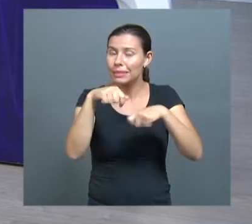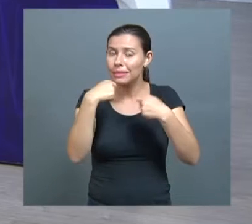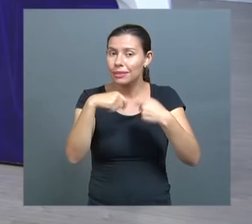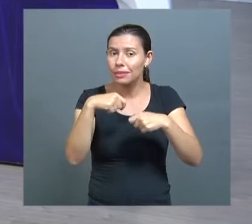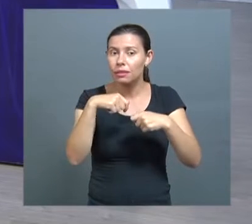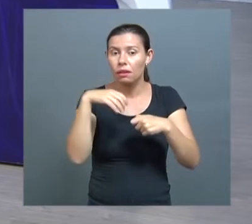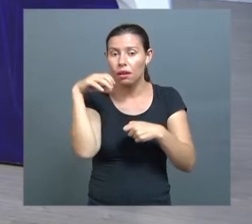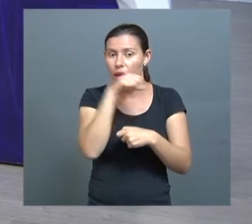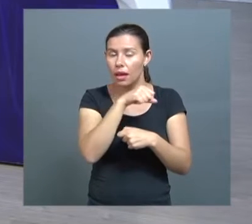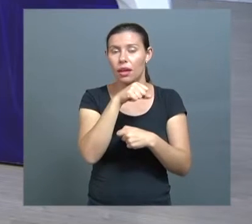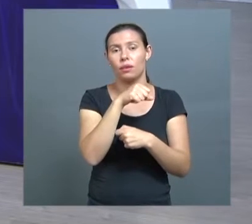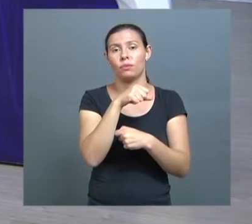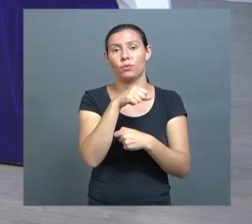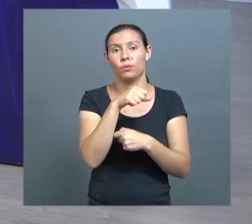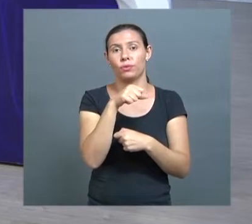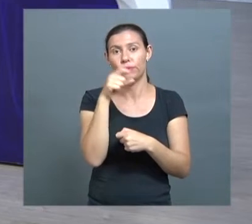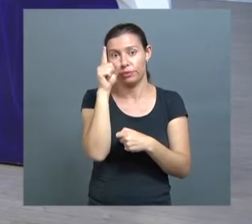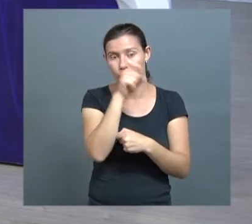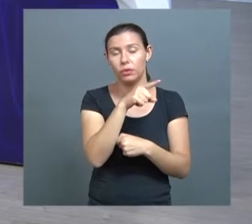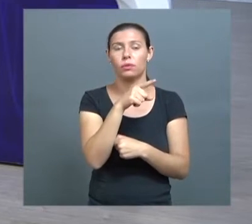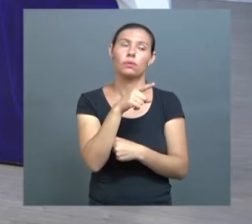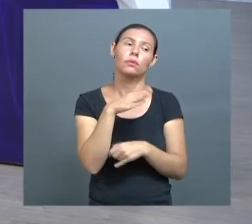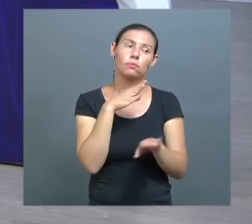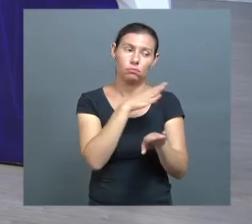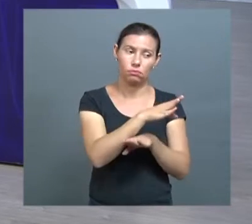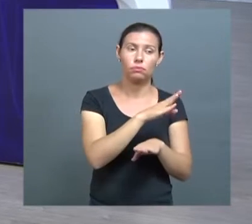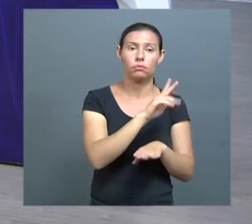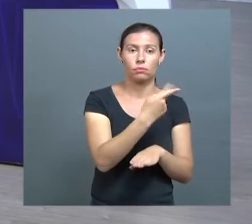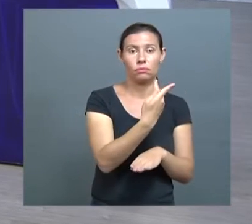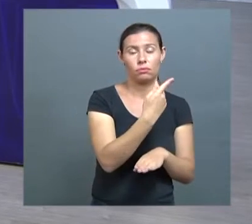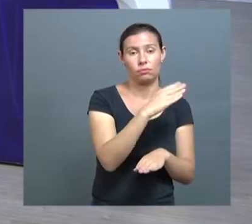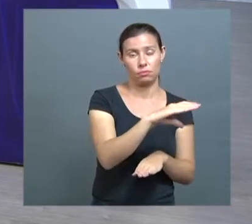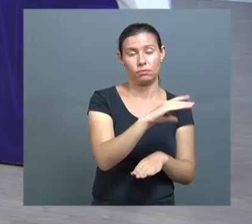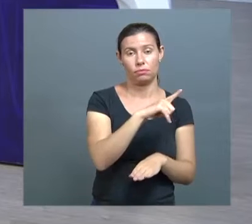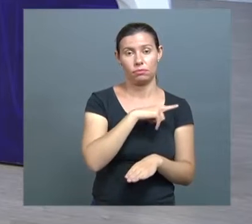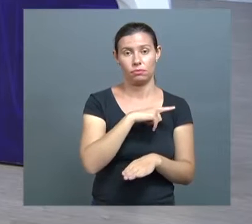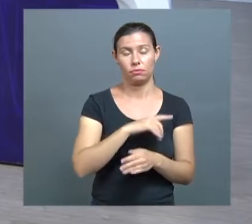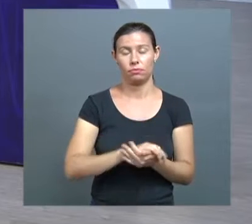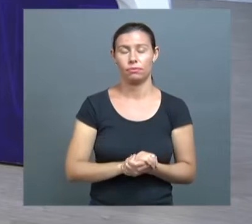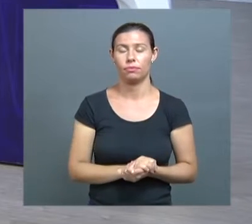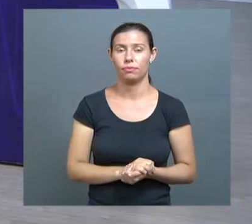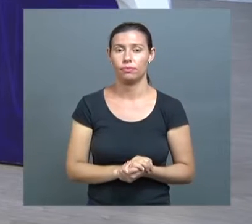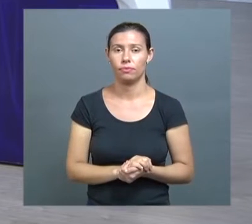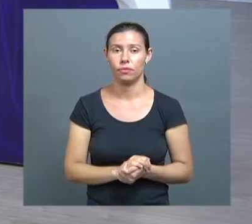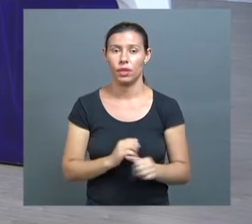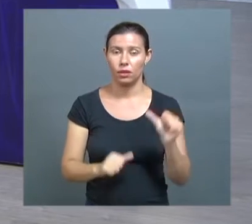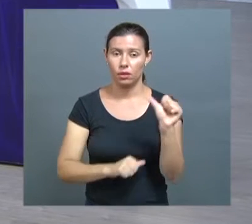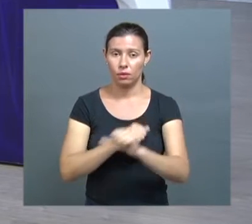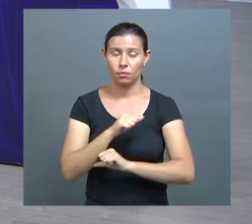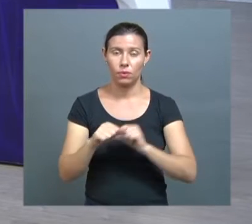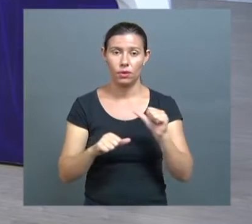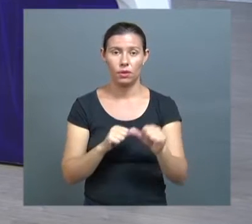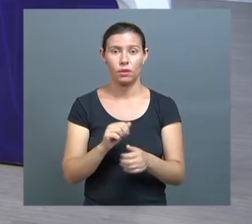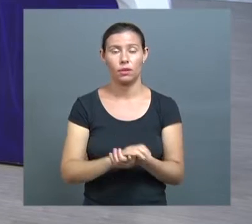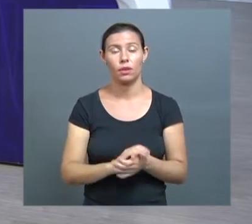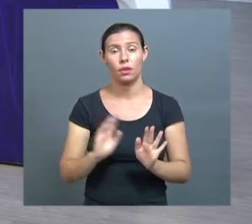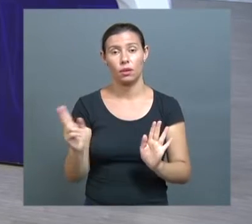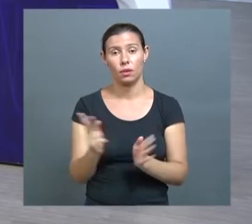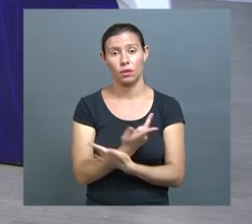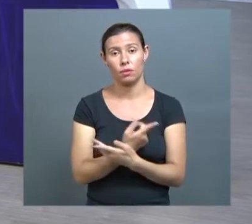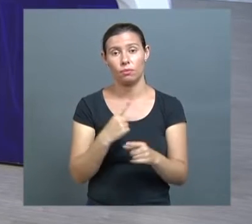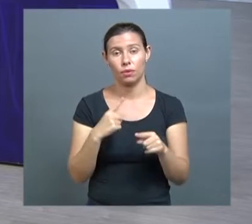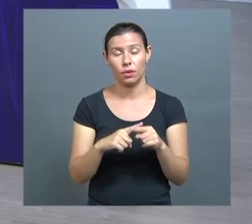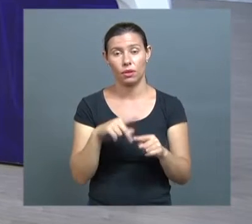população pode ficar tranquila. Certo. E, nesse caso, essa mudança em certos tipos de atendimento aconteceram porque